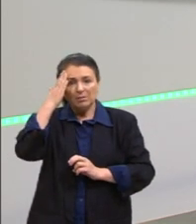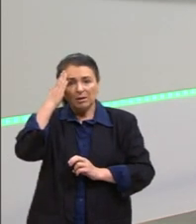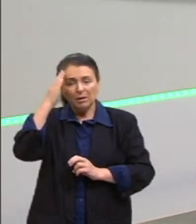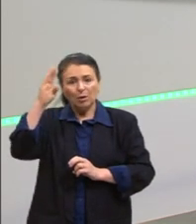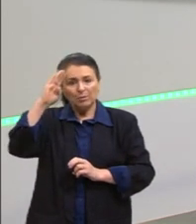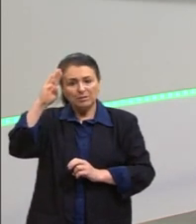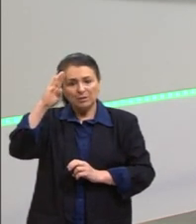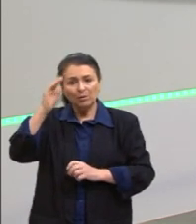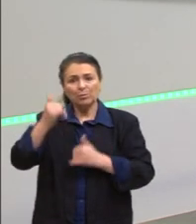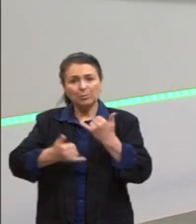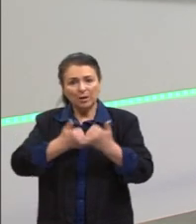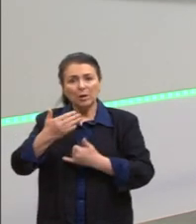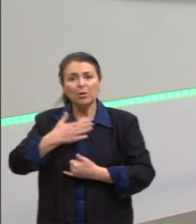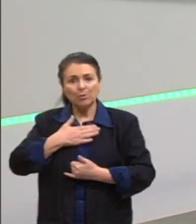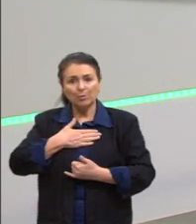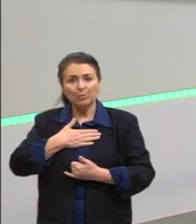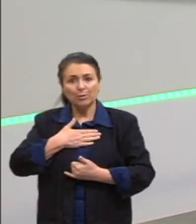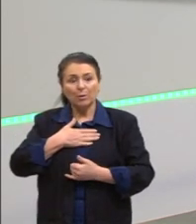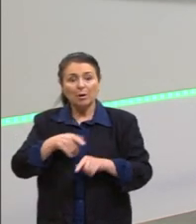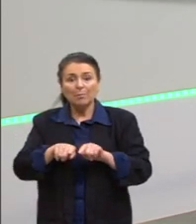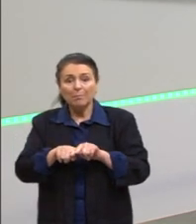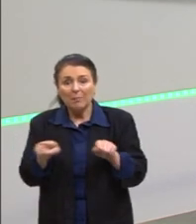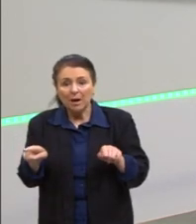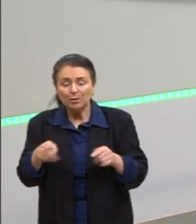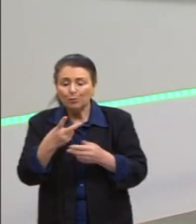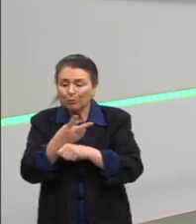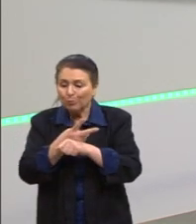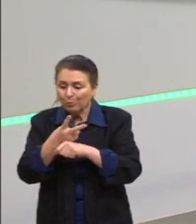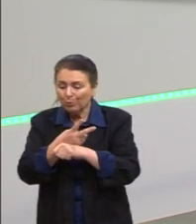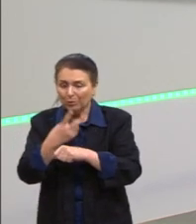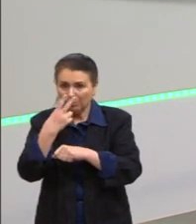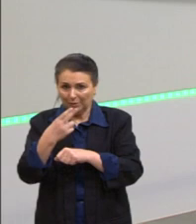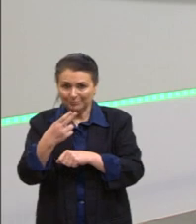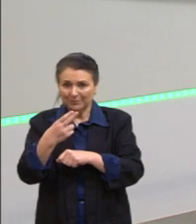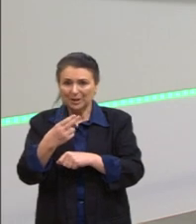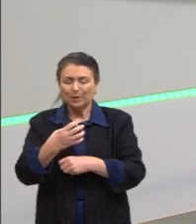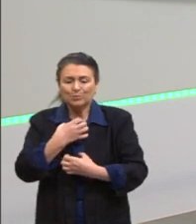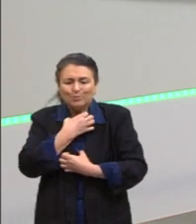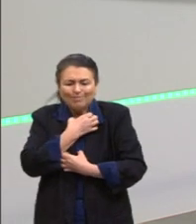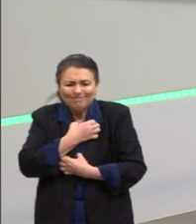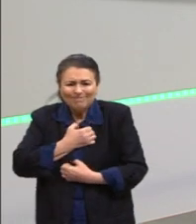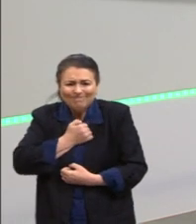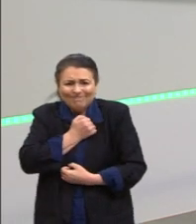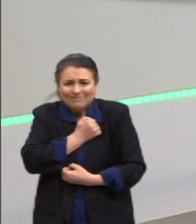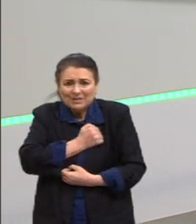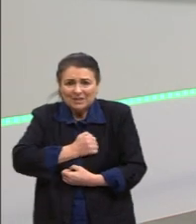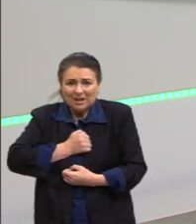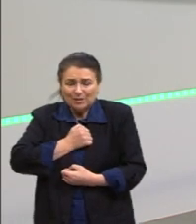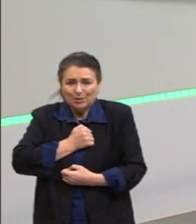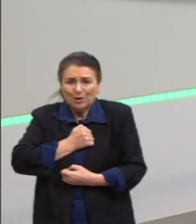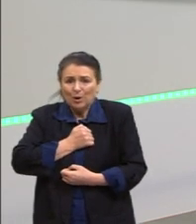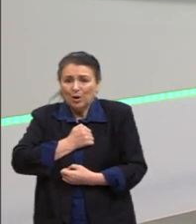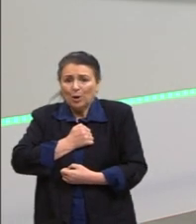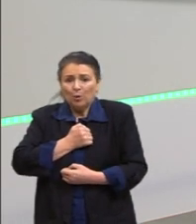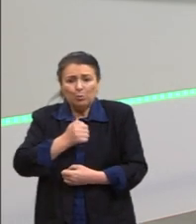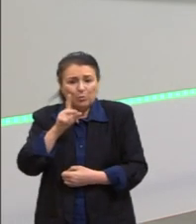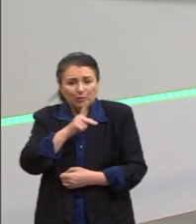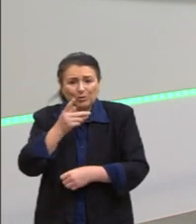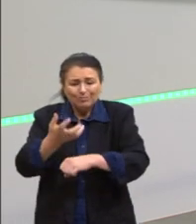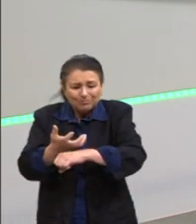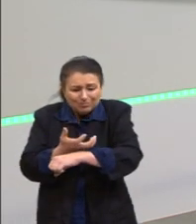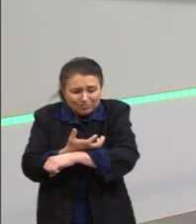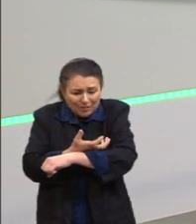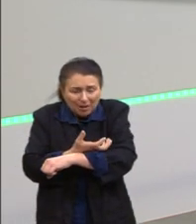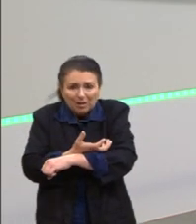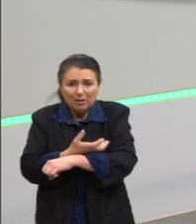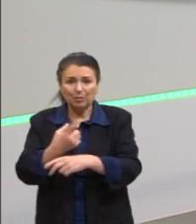e tentar ver se eu não encontro o corpo da minha filha. Então, é muito angustiante, só de falar eu fico arrepiado, fico indignado, triste,